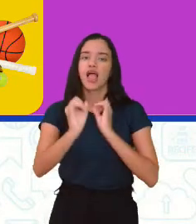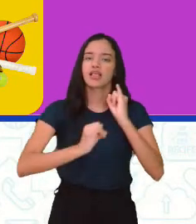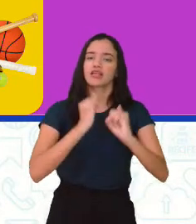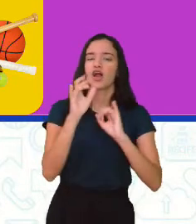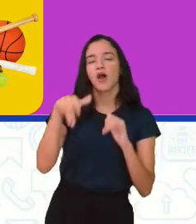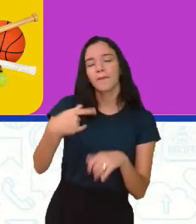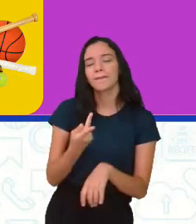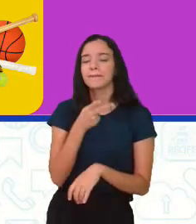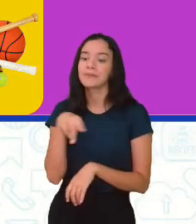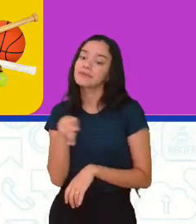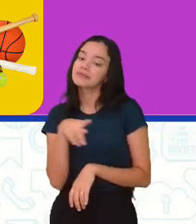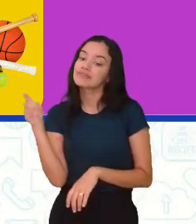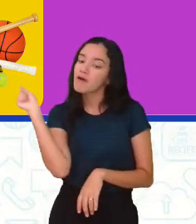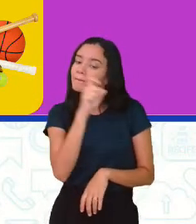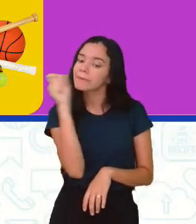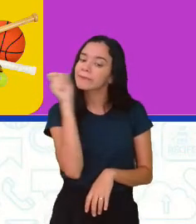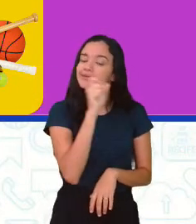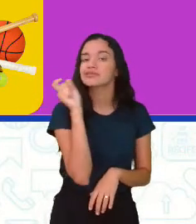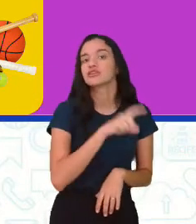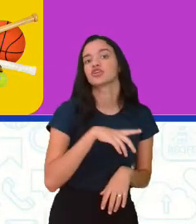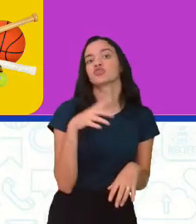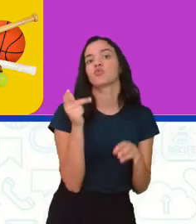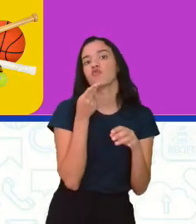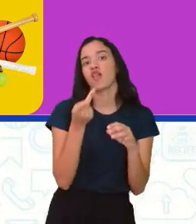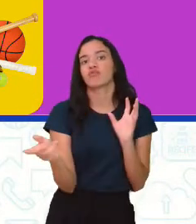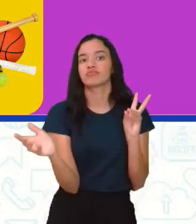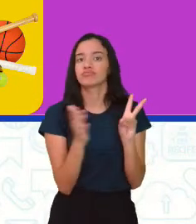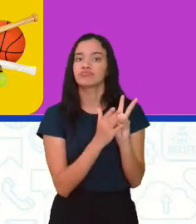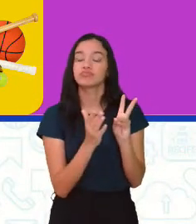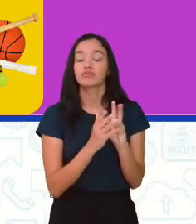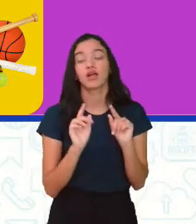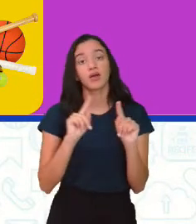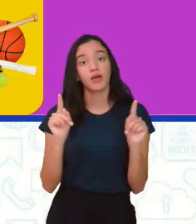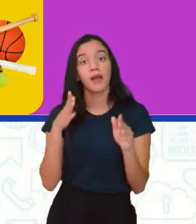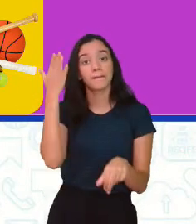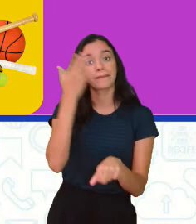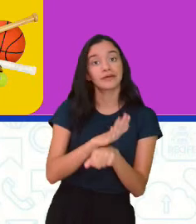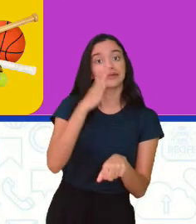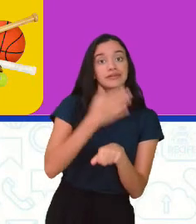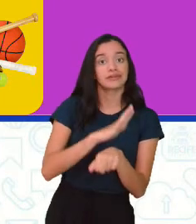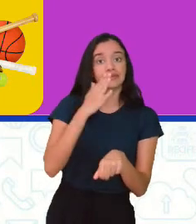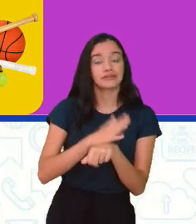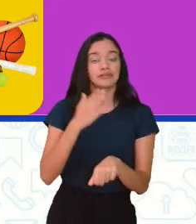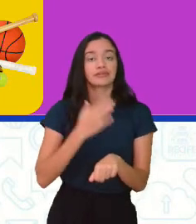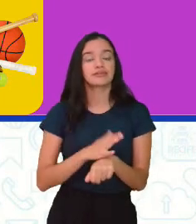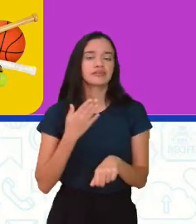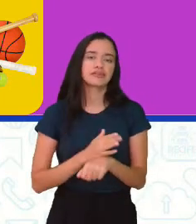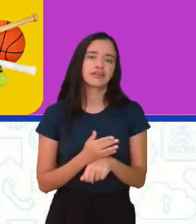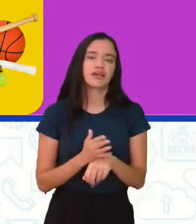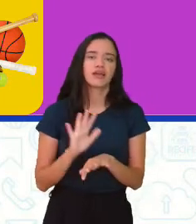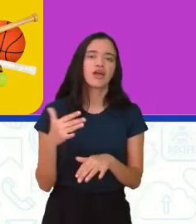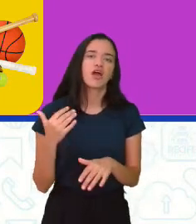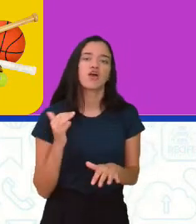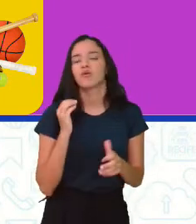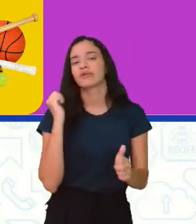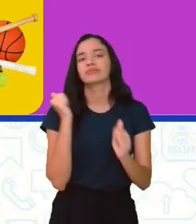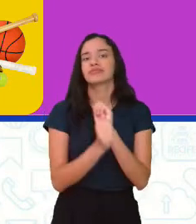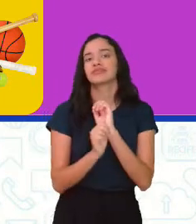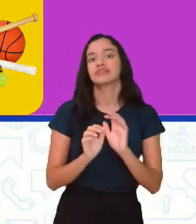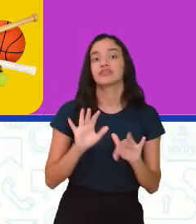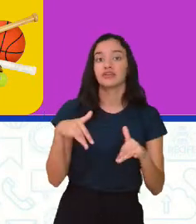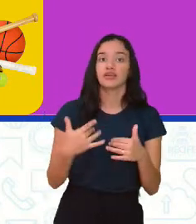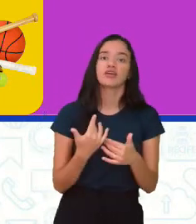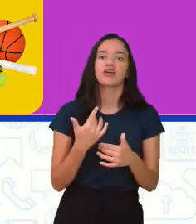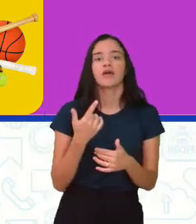e vão dizer ó, o professor estava mentindo. Dizem que foi os indígenas e não foi. Os indígenas praticavam uma modalidade chamada